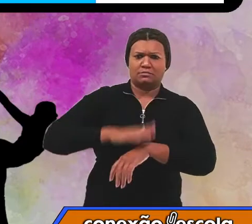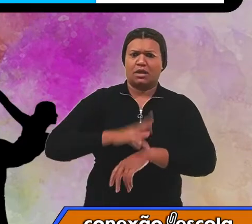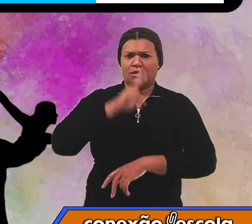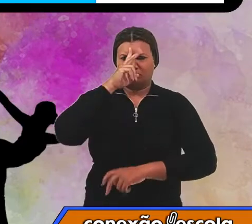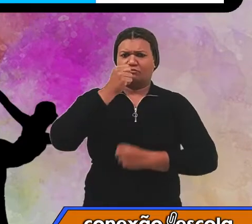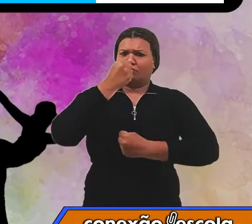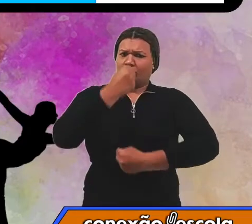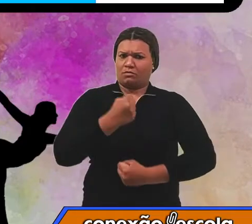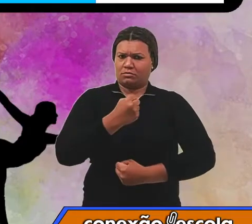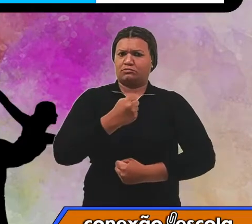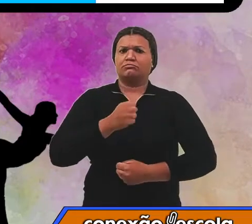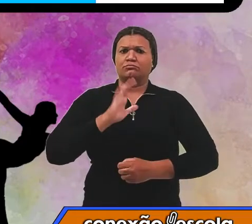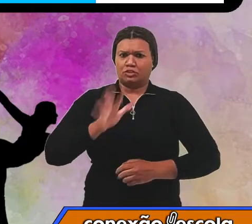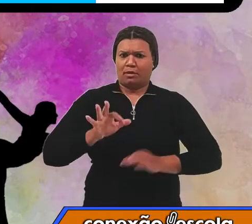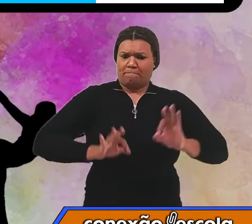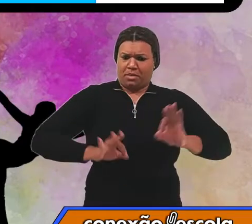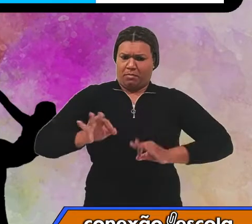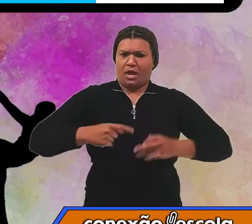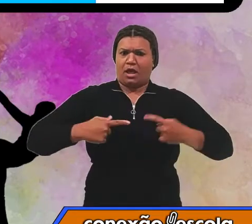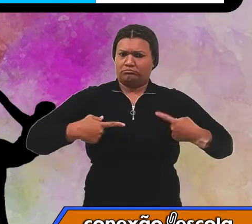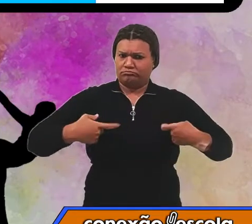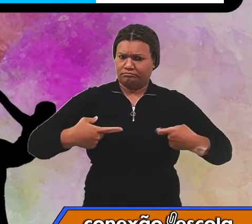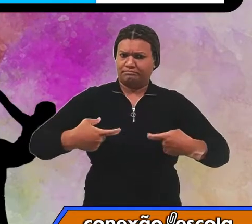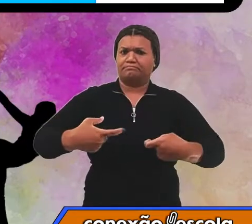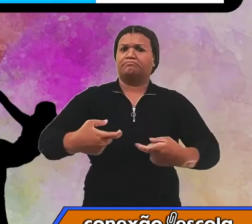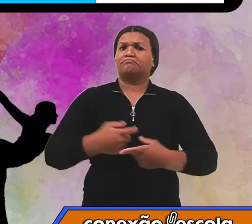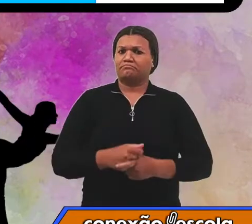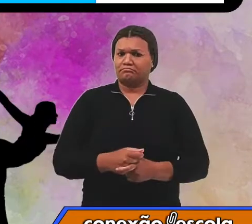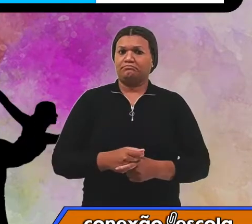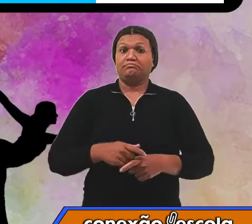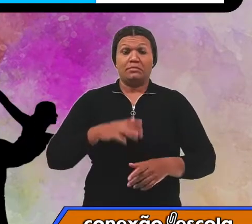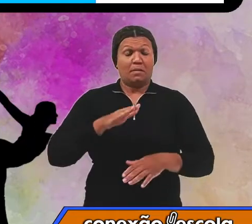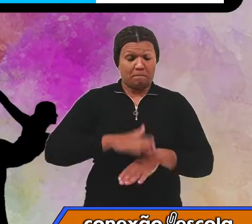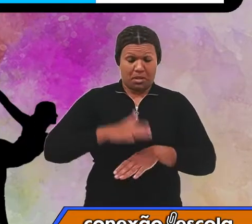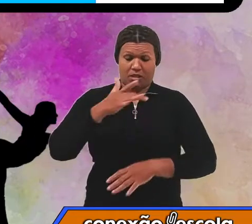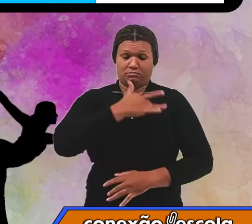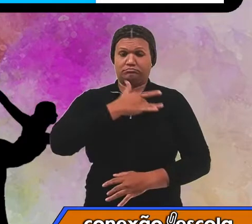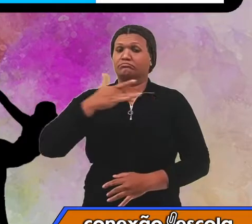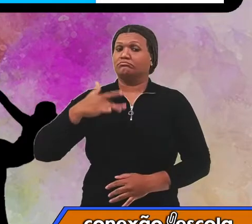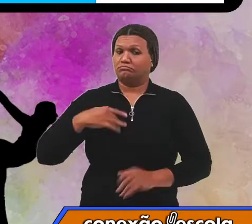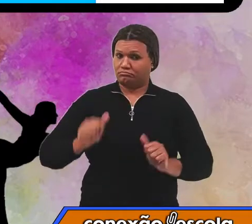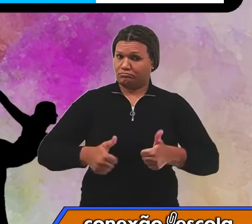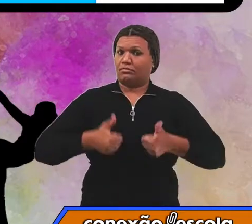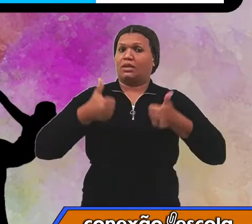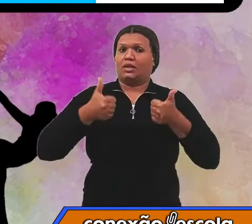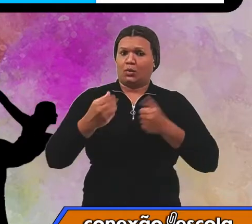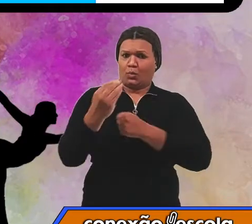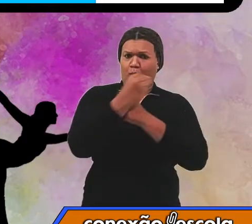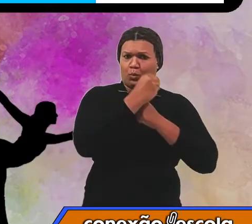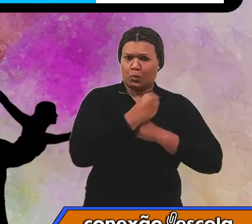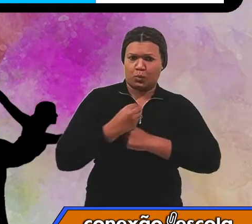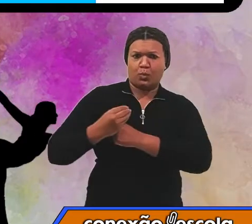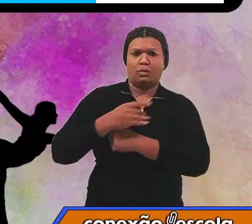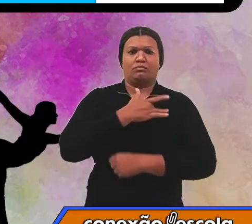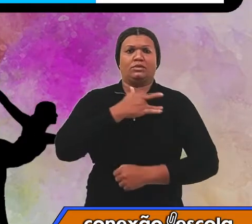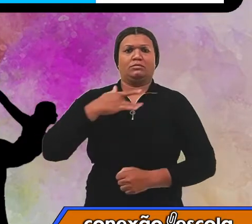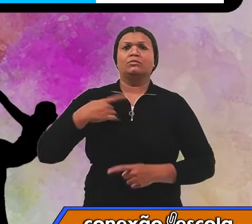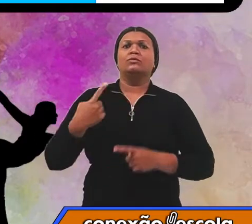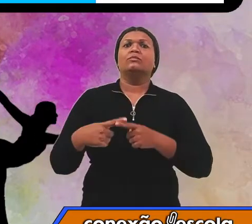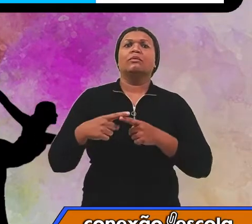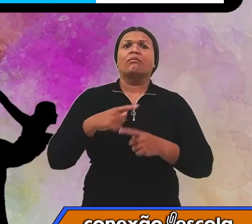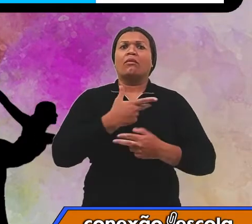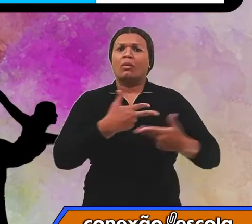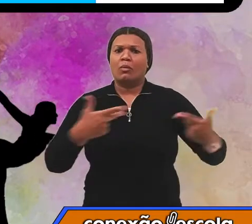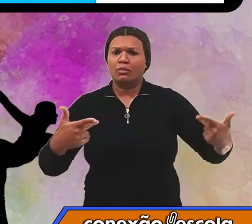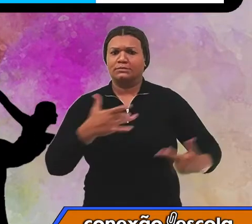saudável, mais saudável, de cuidar da sua própria saúde através de hábitos saudáveis e com